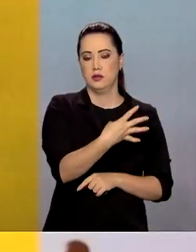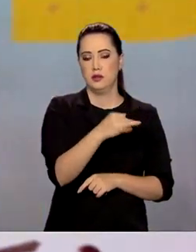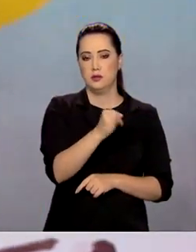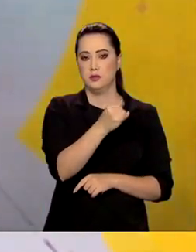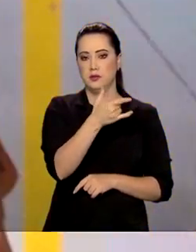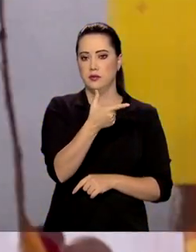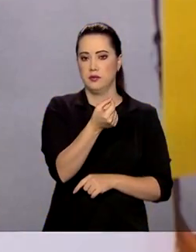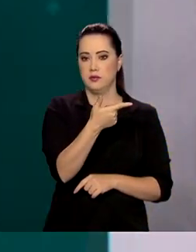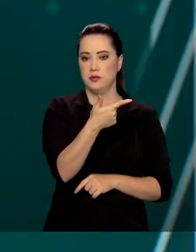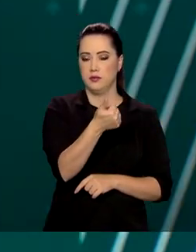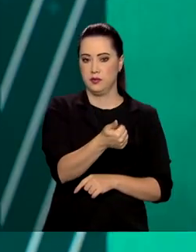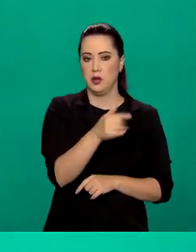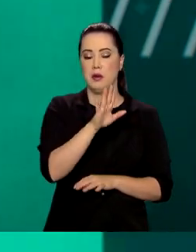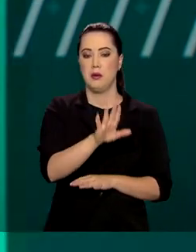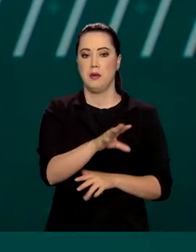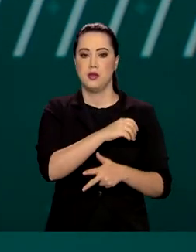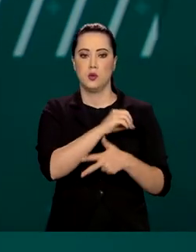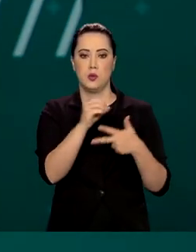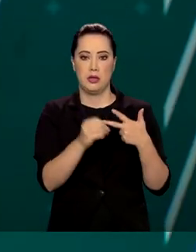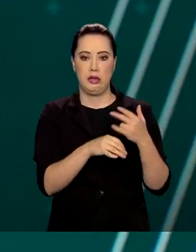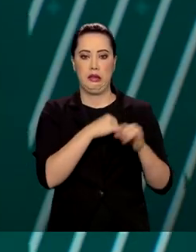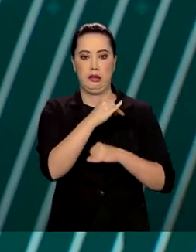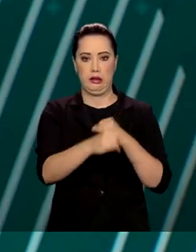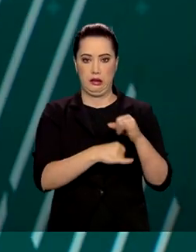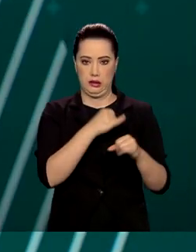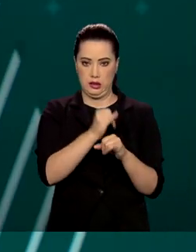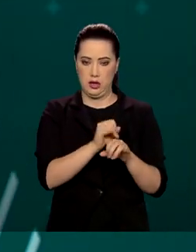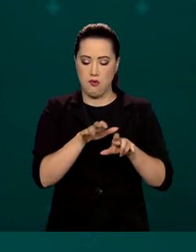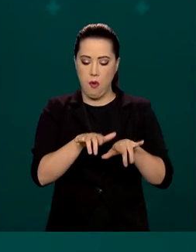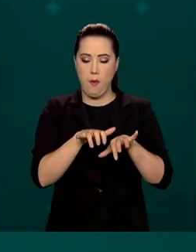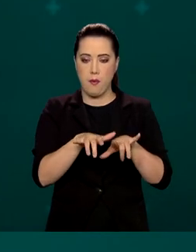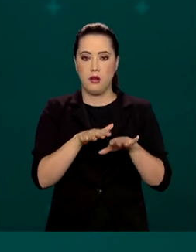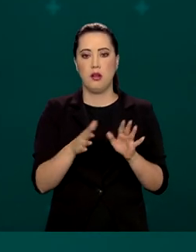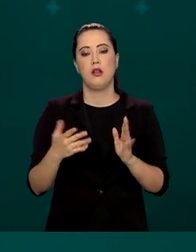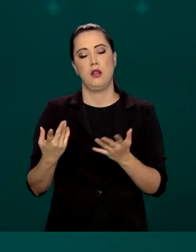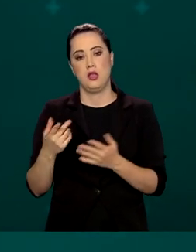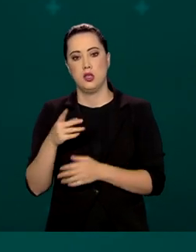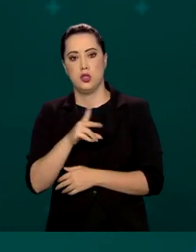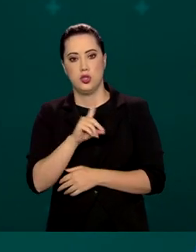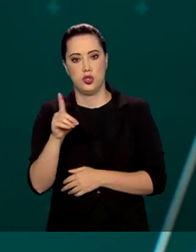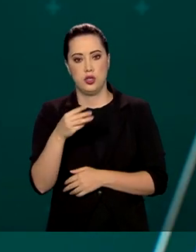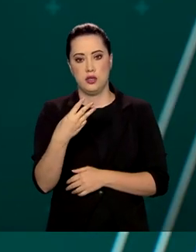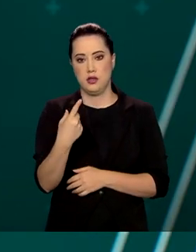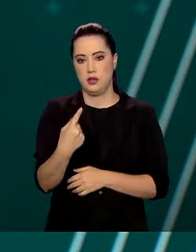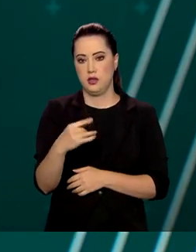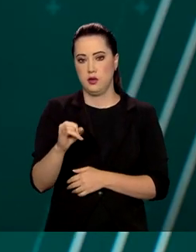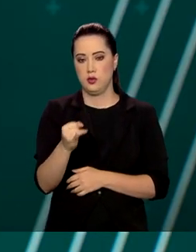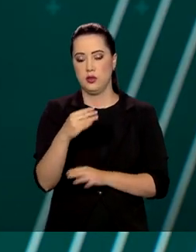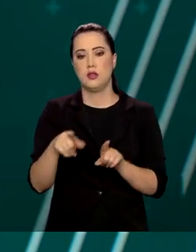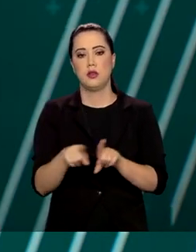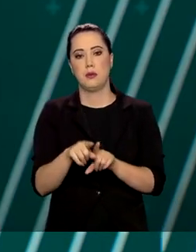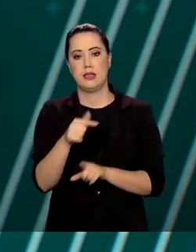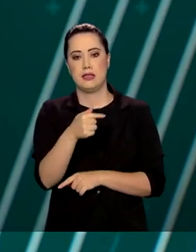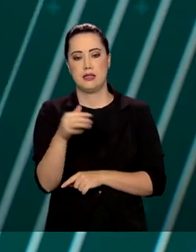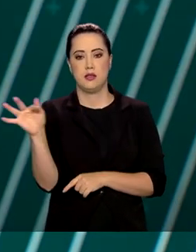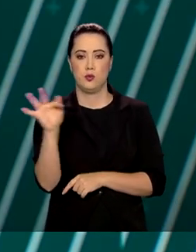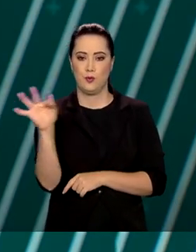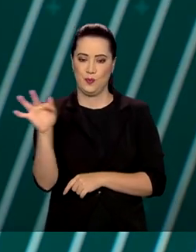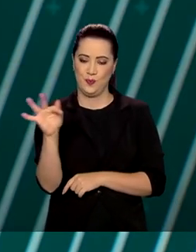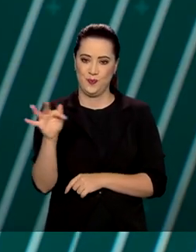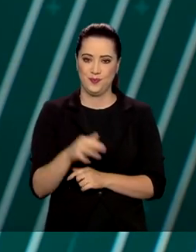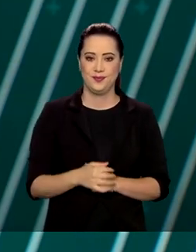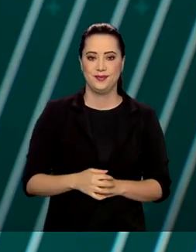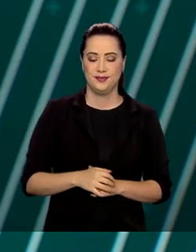2021. Já o Enem digital ocorre nos dias 31 de janeiro e 7 de fevereiro do ano que vem.